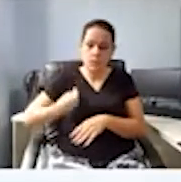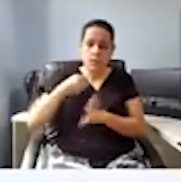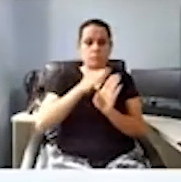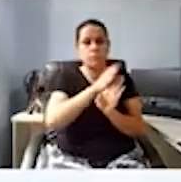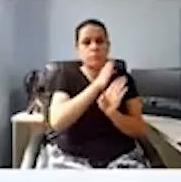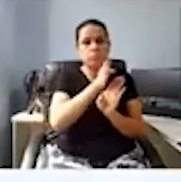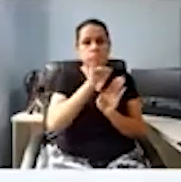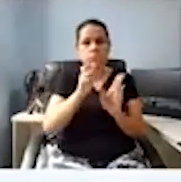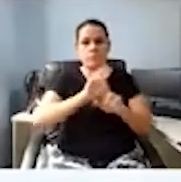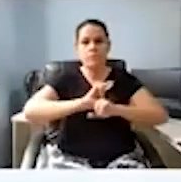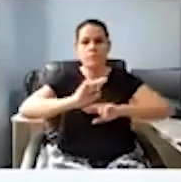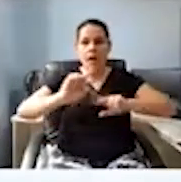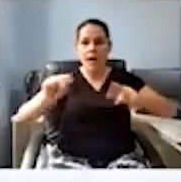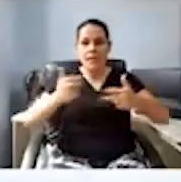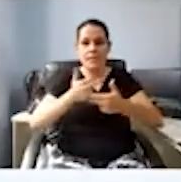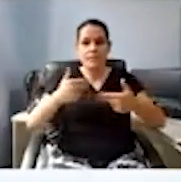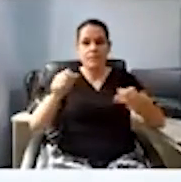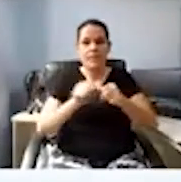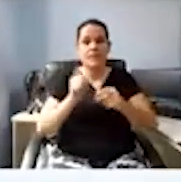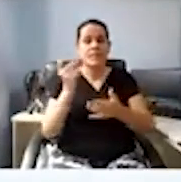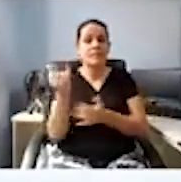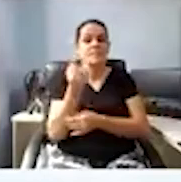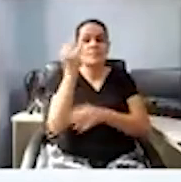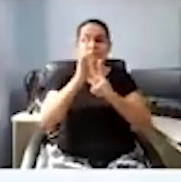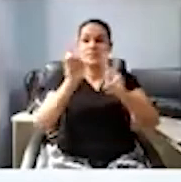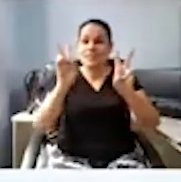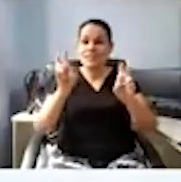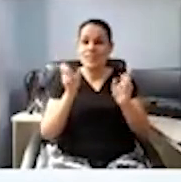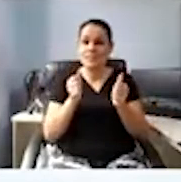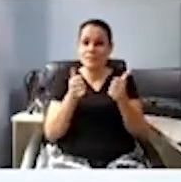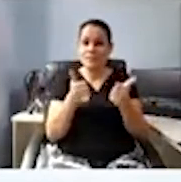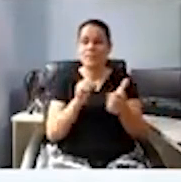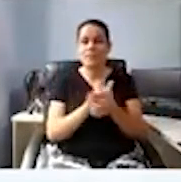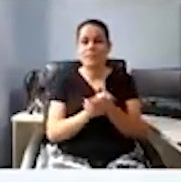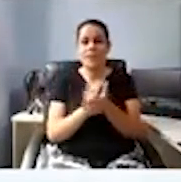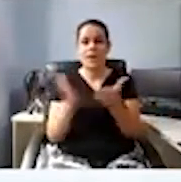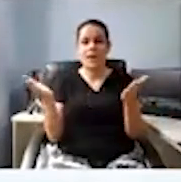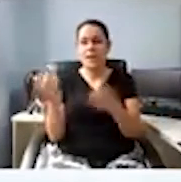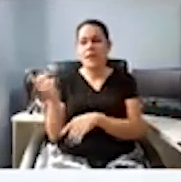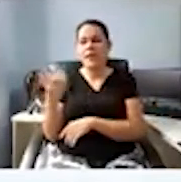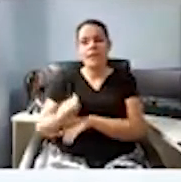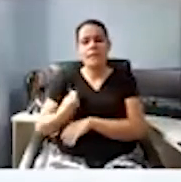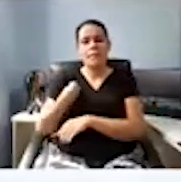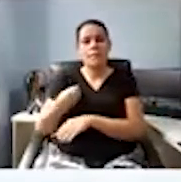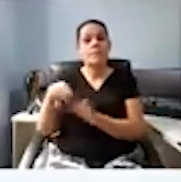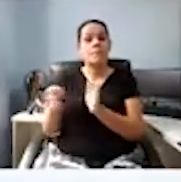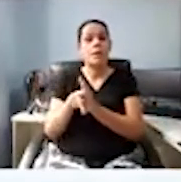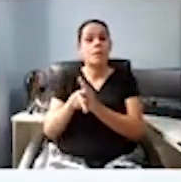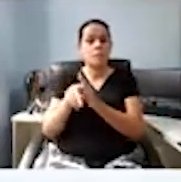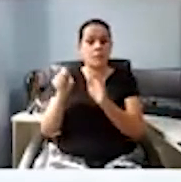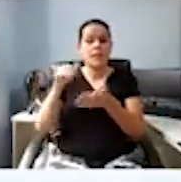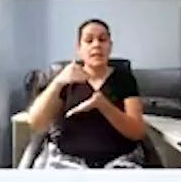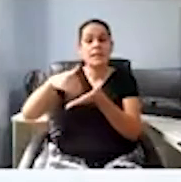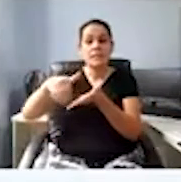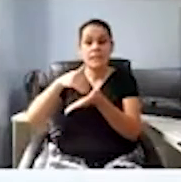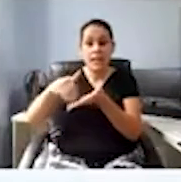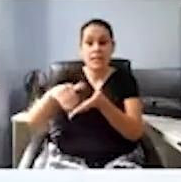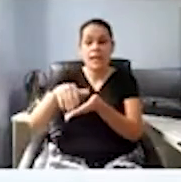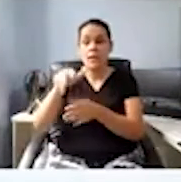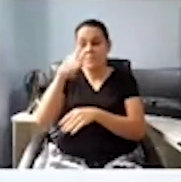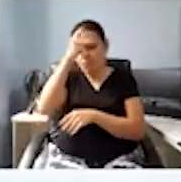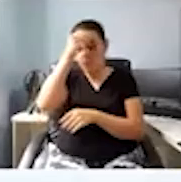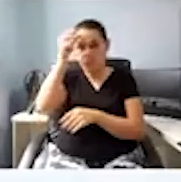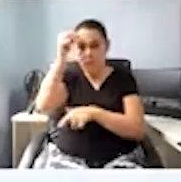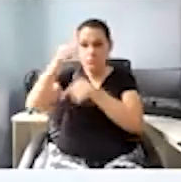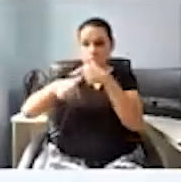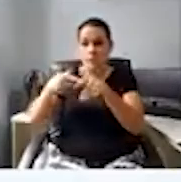e sempre muito importantes. Agora há pouco ele estava na Secretaria Municipal de Trabalho de São José dos Pinhais em uma